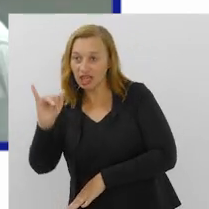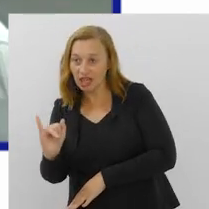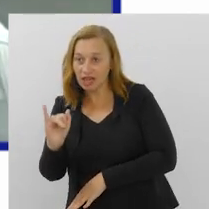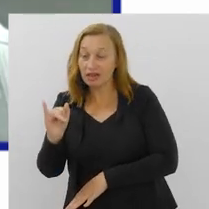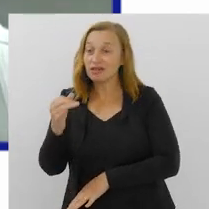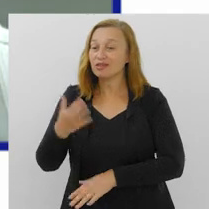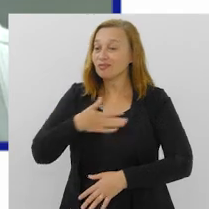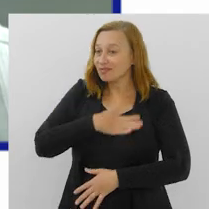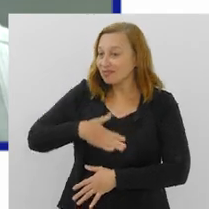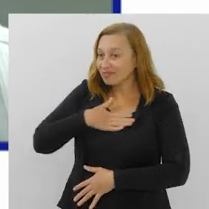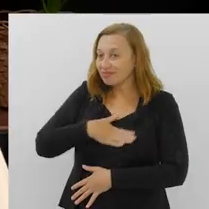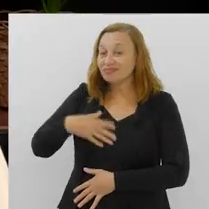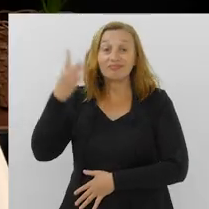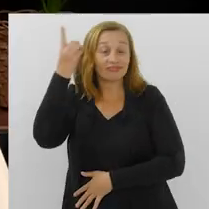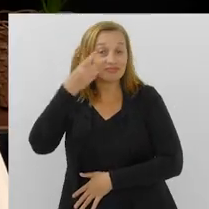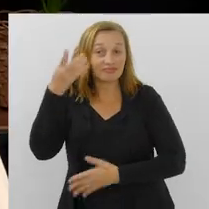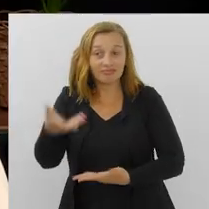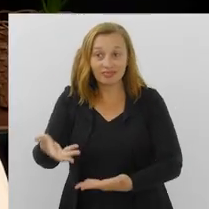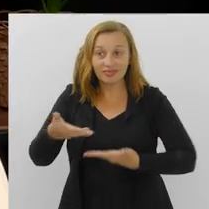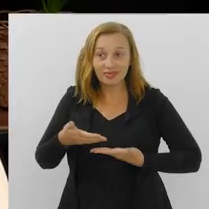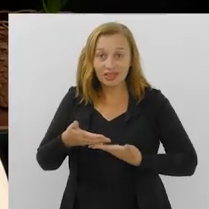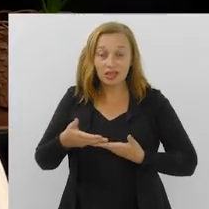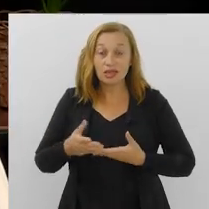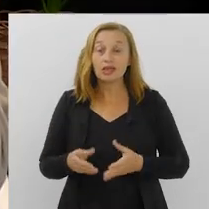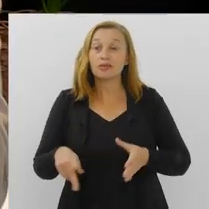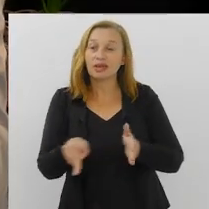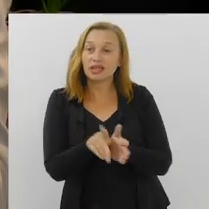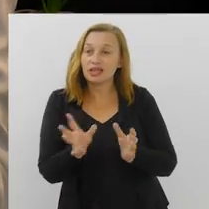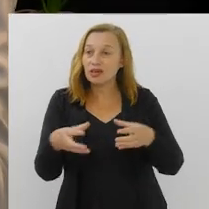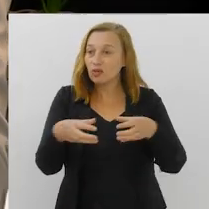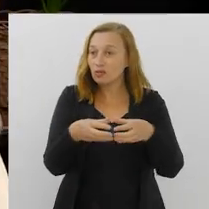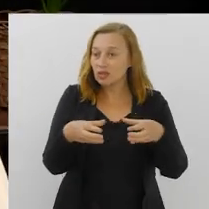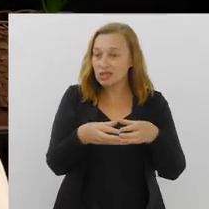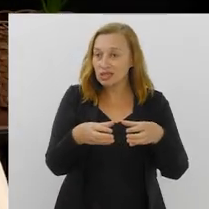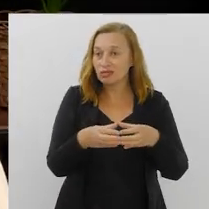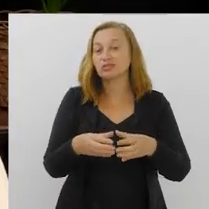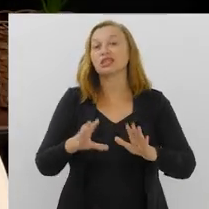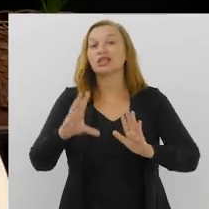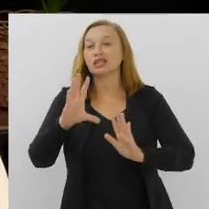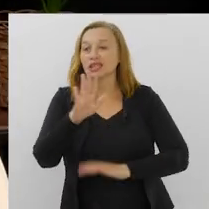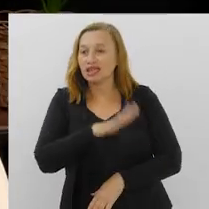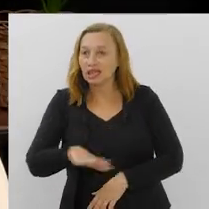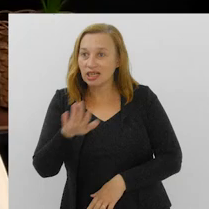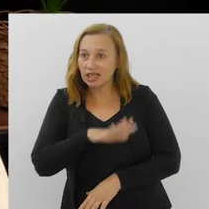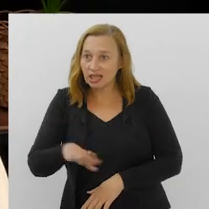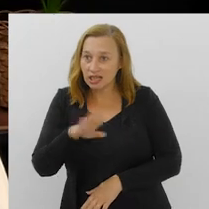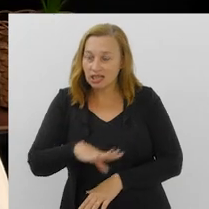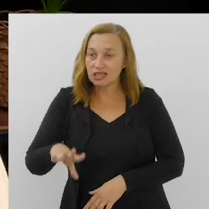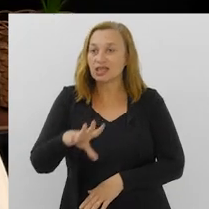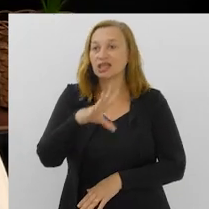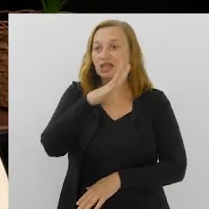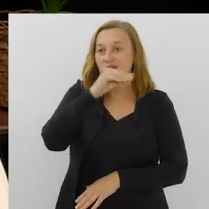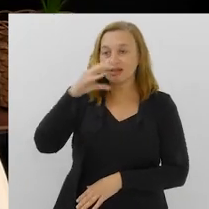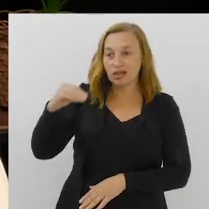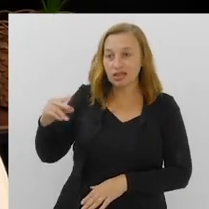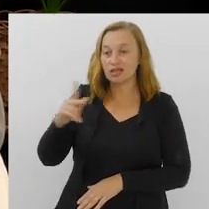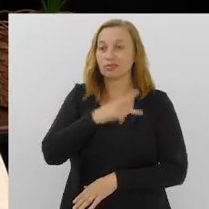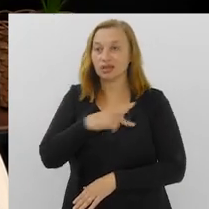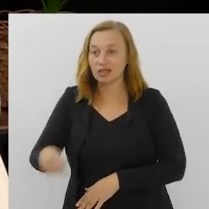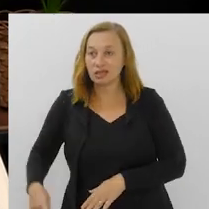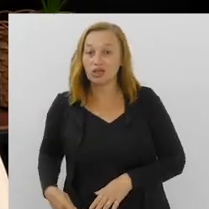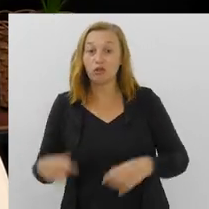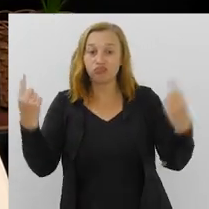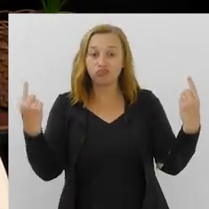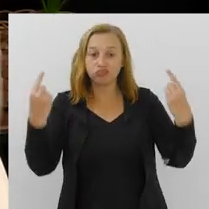recebê-lo aqui, deputado, que preside a Comissão da Criança e do Adolescente e aí debatendo o adolescente, o jovem, os